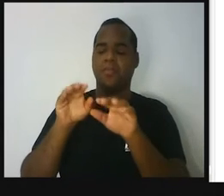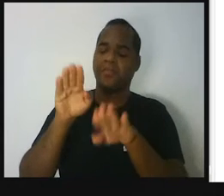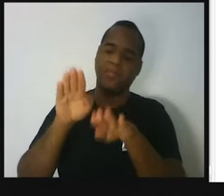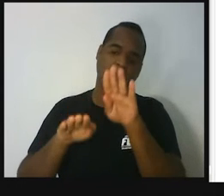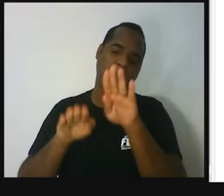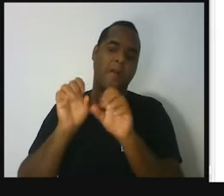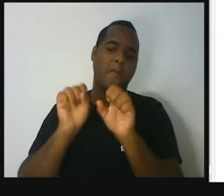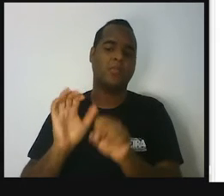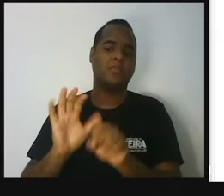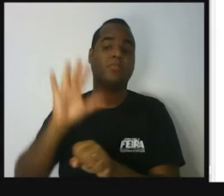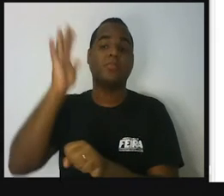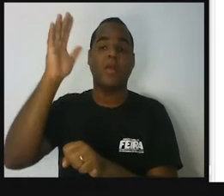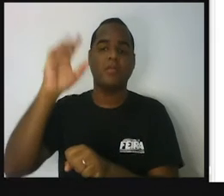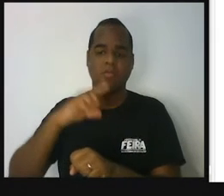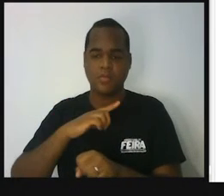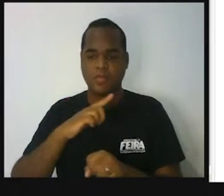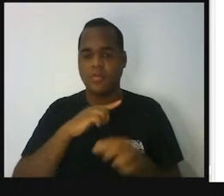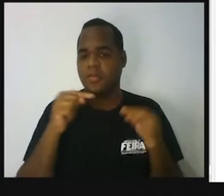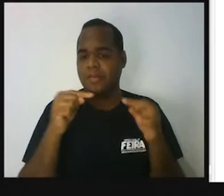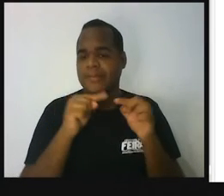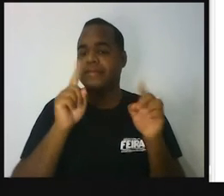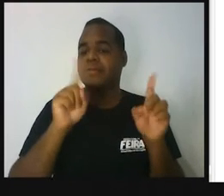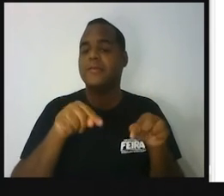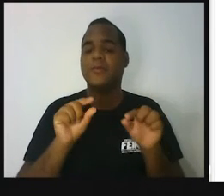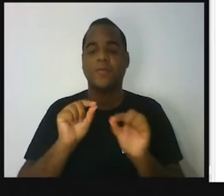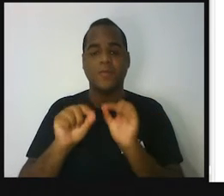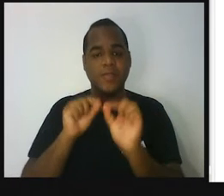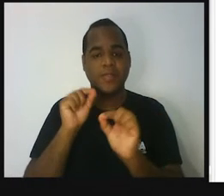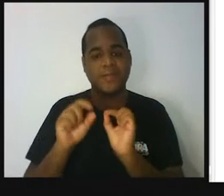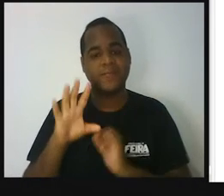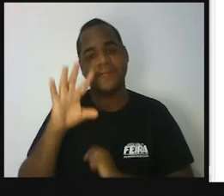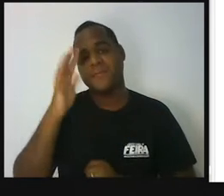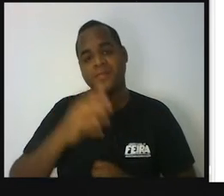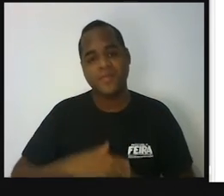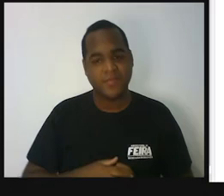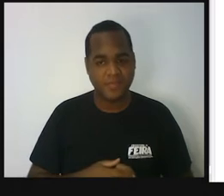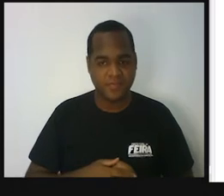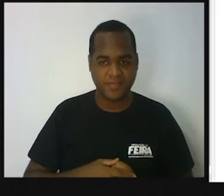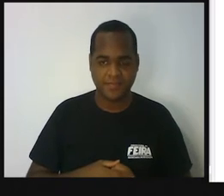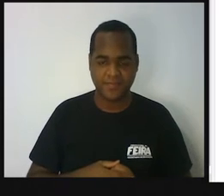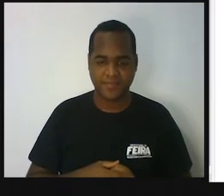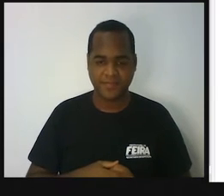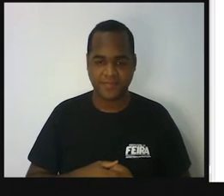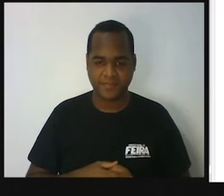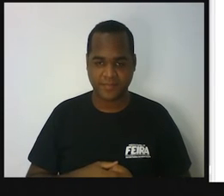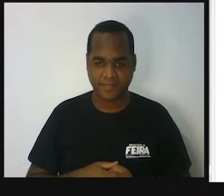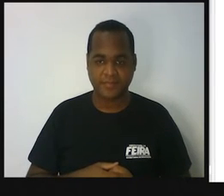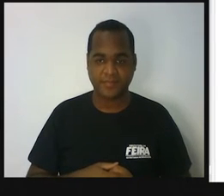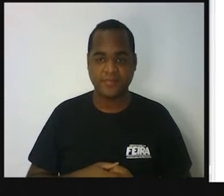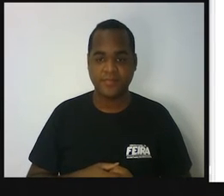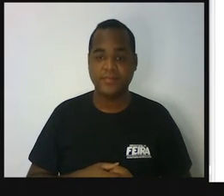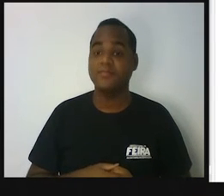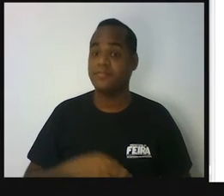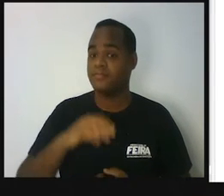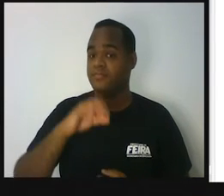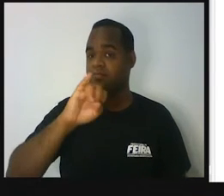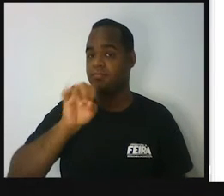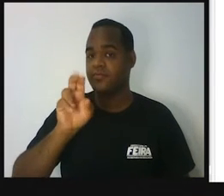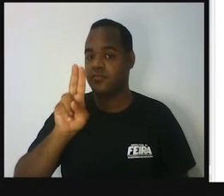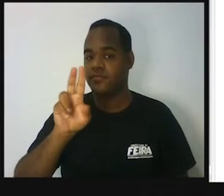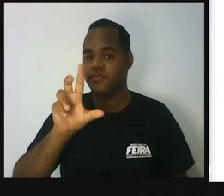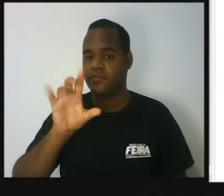das coisas acontecerem aí, qual a chance. Então, vamos lá. Júlia e Miguel, dois personagens